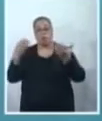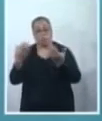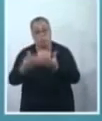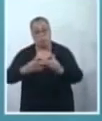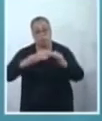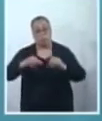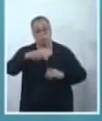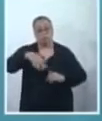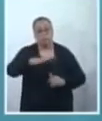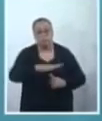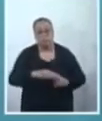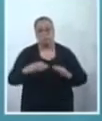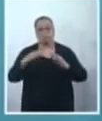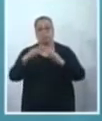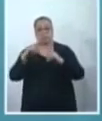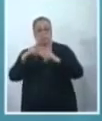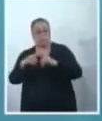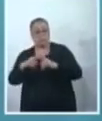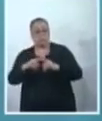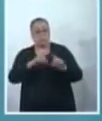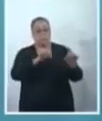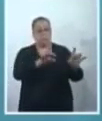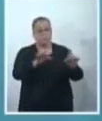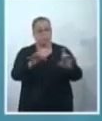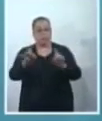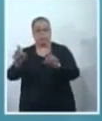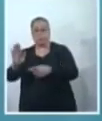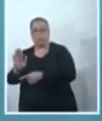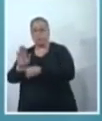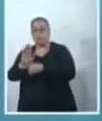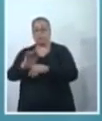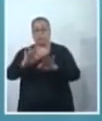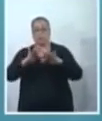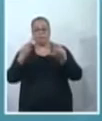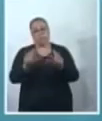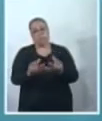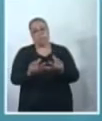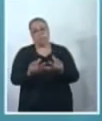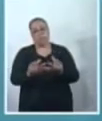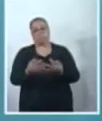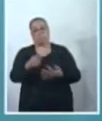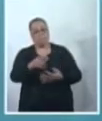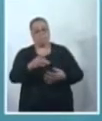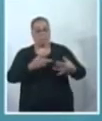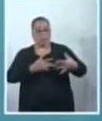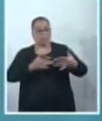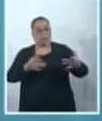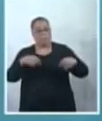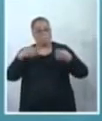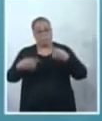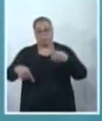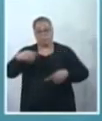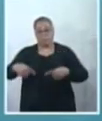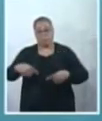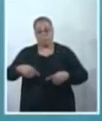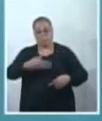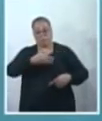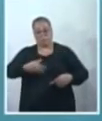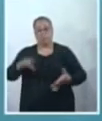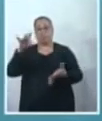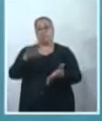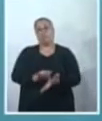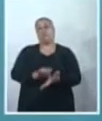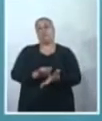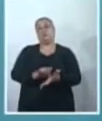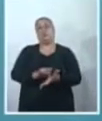na igreja, que vão ajudando essas famílias. Para além da solidariedade, nós queremos políticas públicas efetivas,